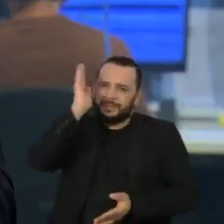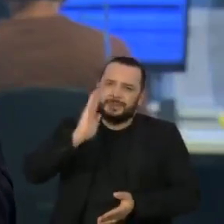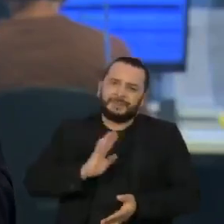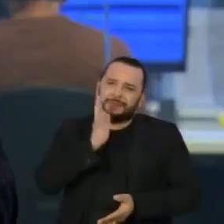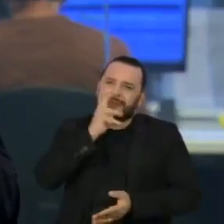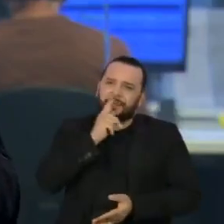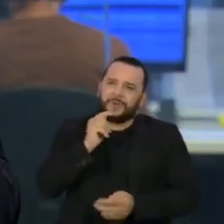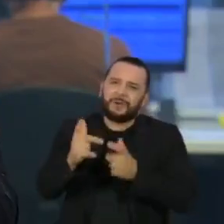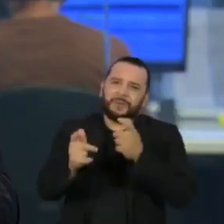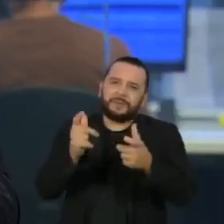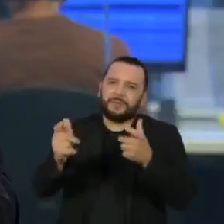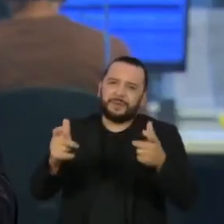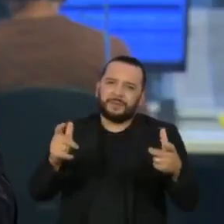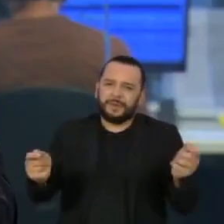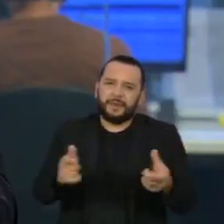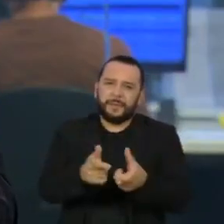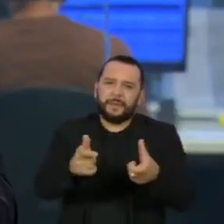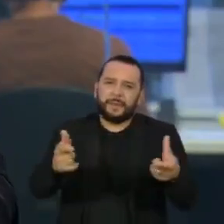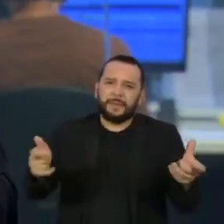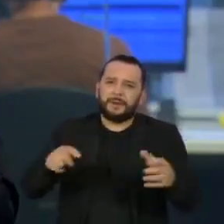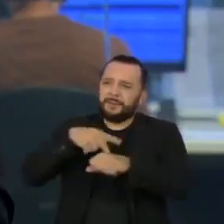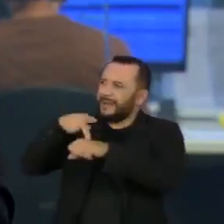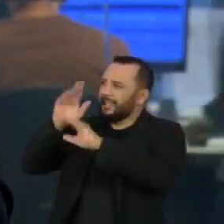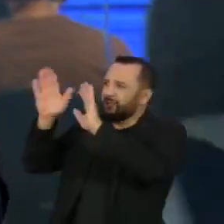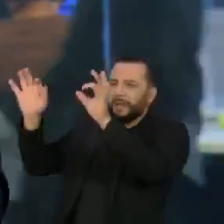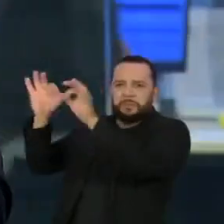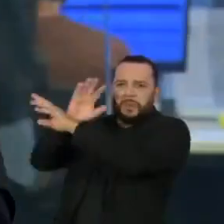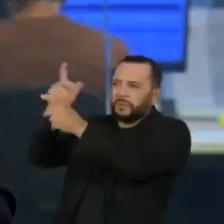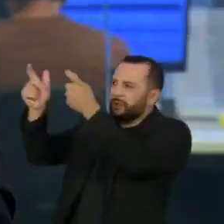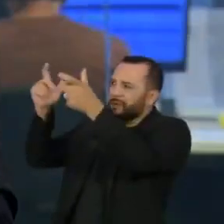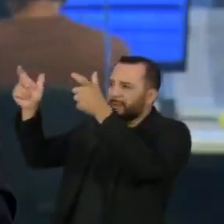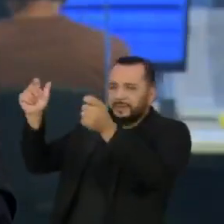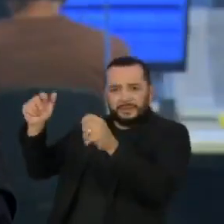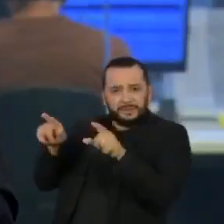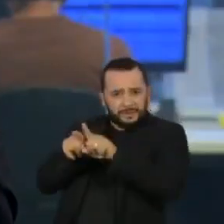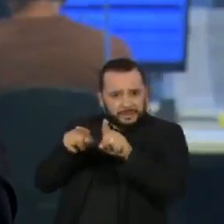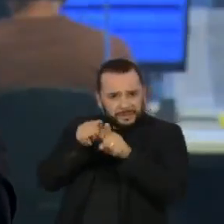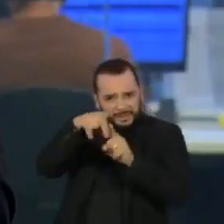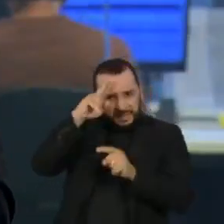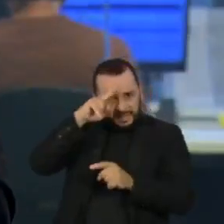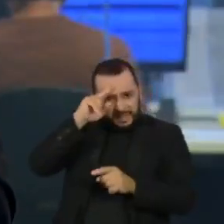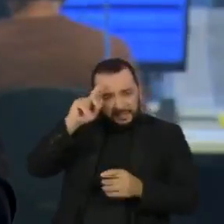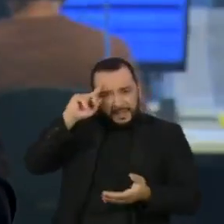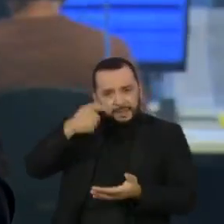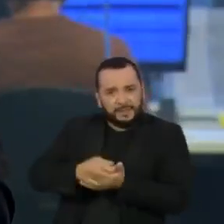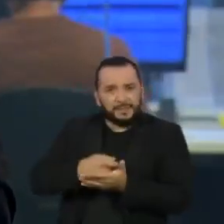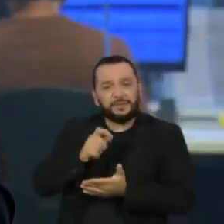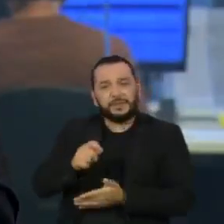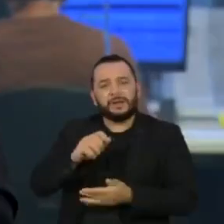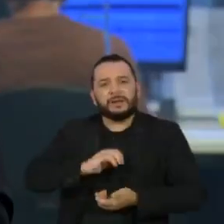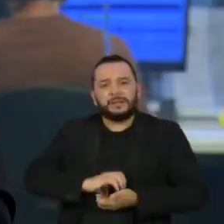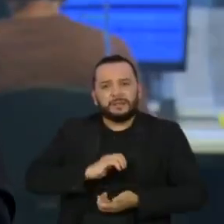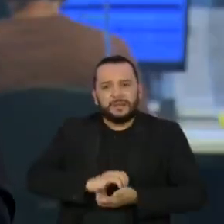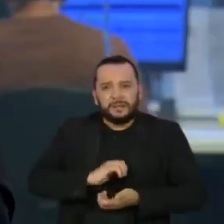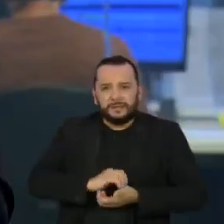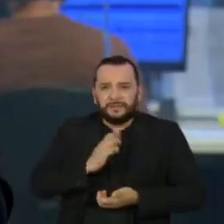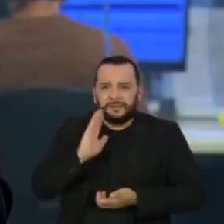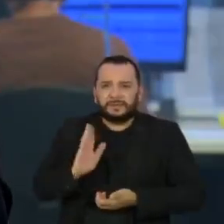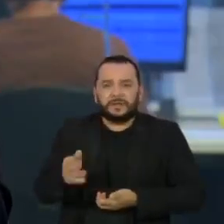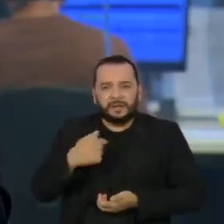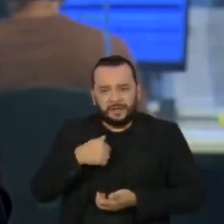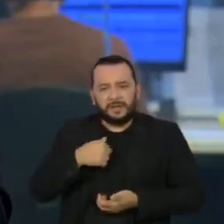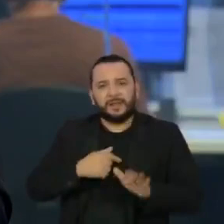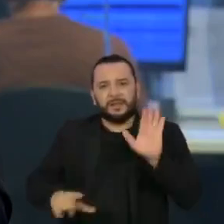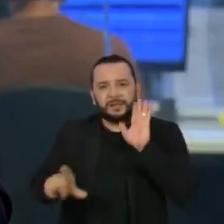dos países que já abriram mão das máscaras. Depois porque você se lembra que por decisão do Supremo Tribunal Federal, a